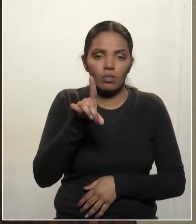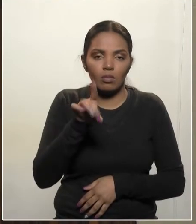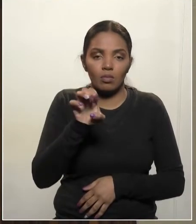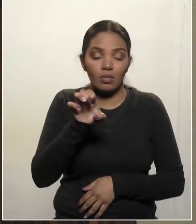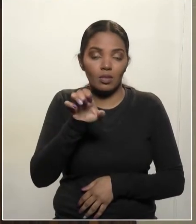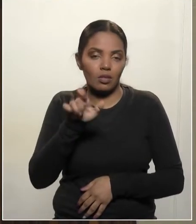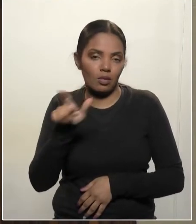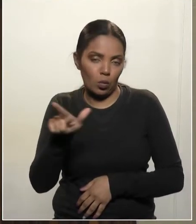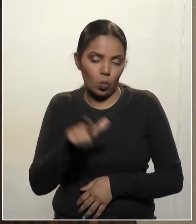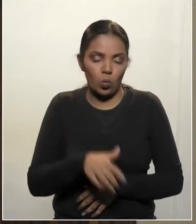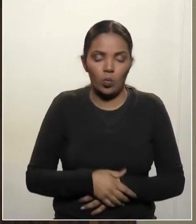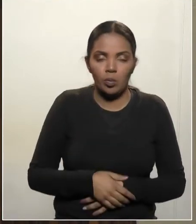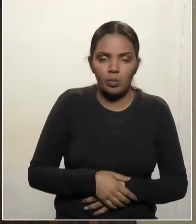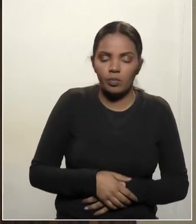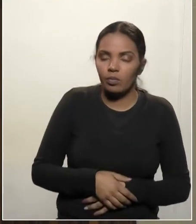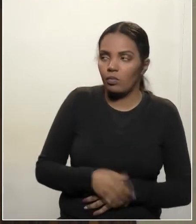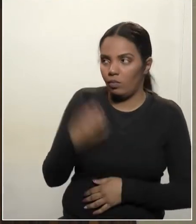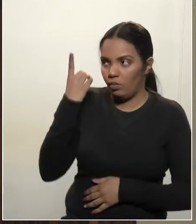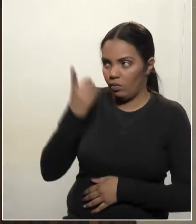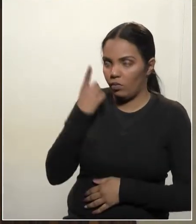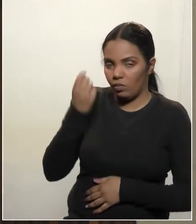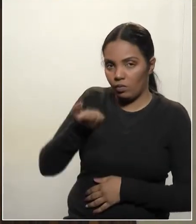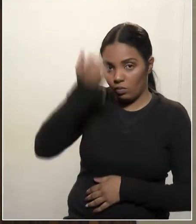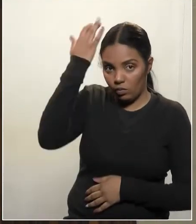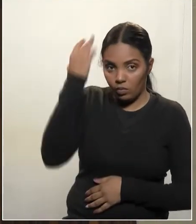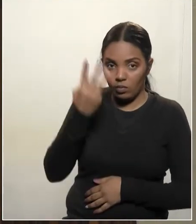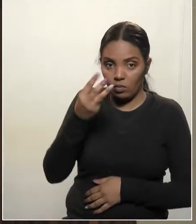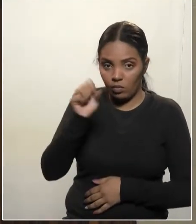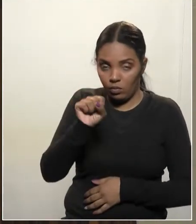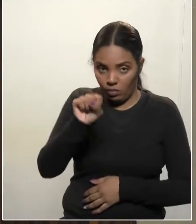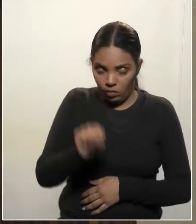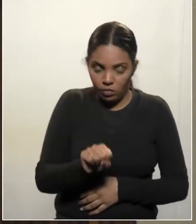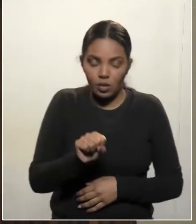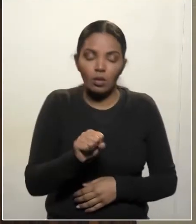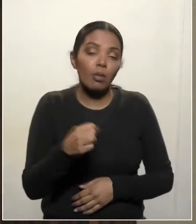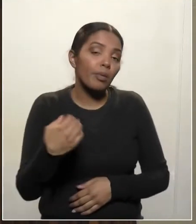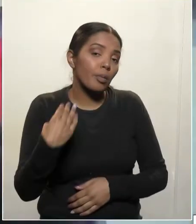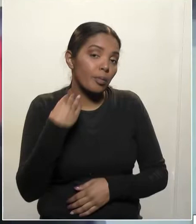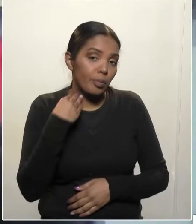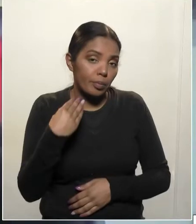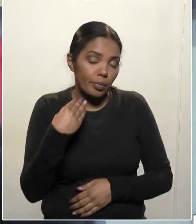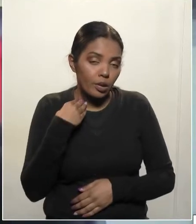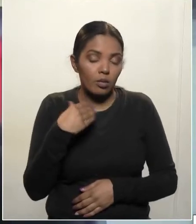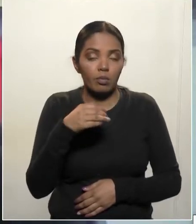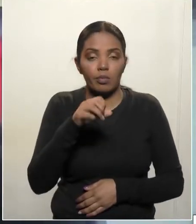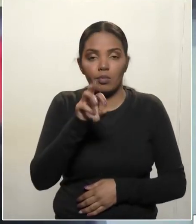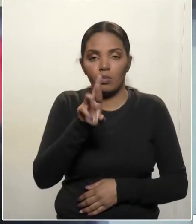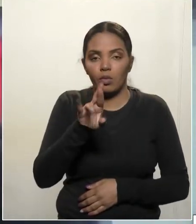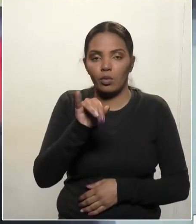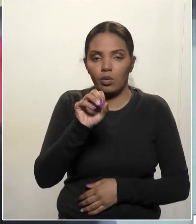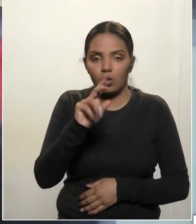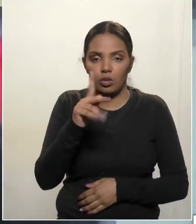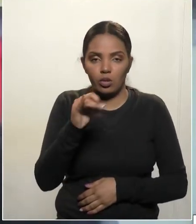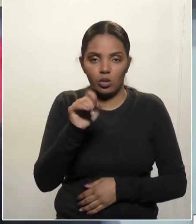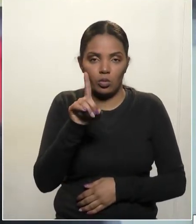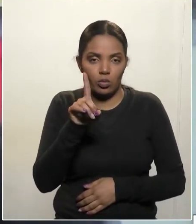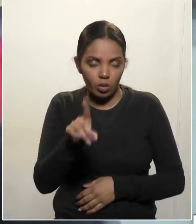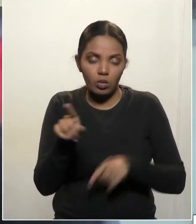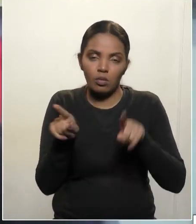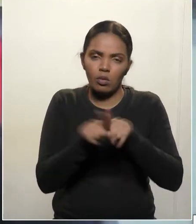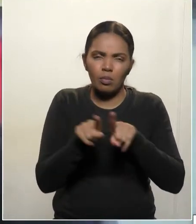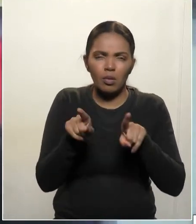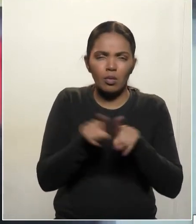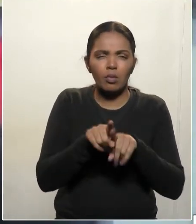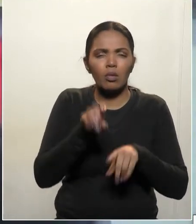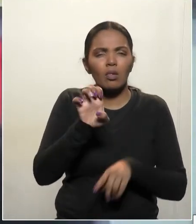Deputado Tadeu, por favor, 30 segundos. O Banco Rothschild, o Sescom Barrio e o senhor Wendel de Oliveira, que é presidente da